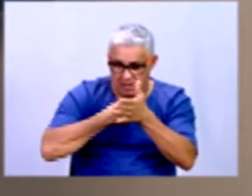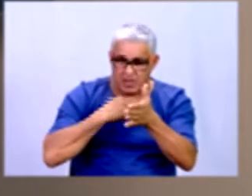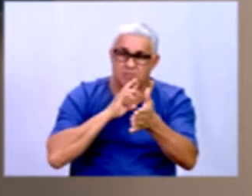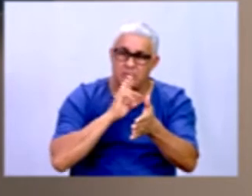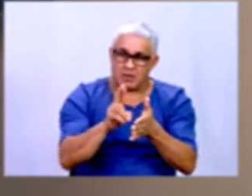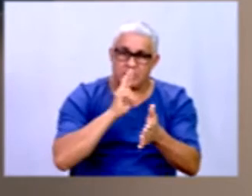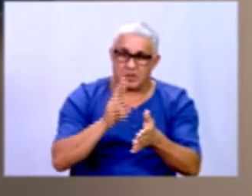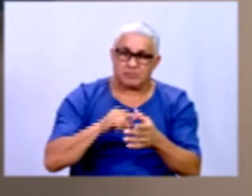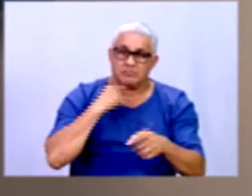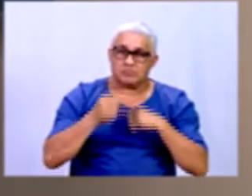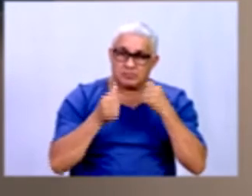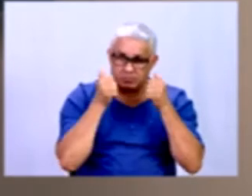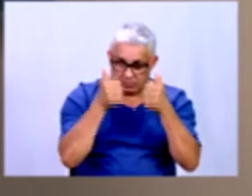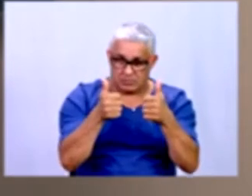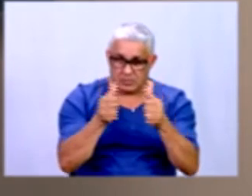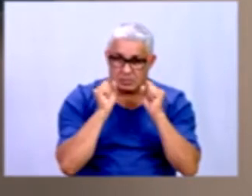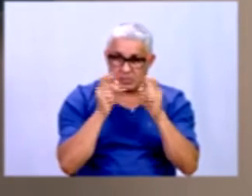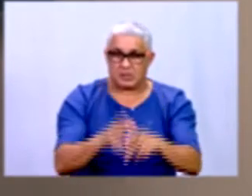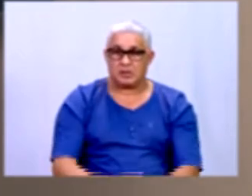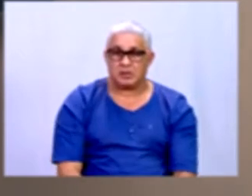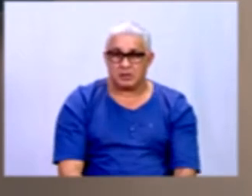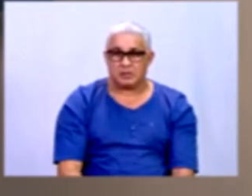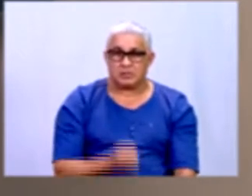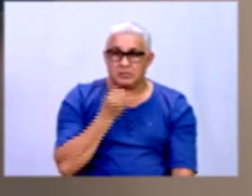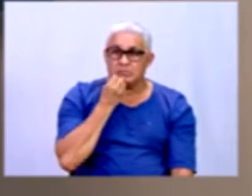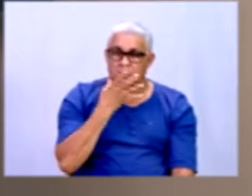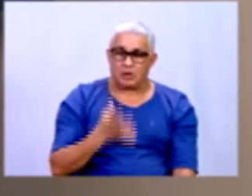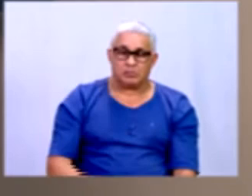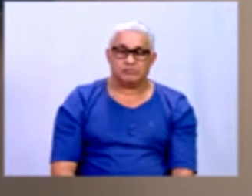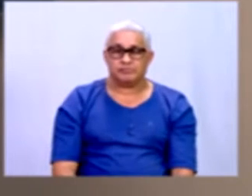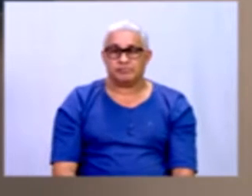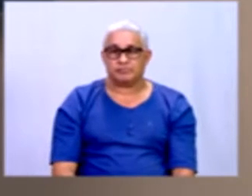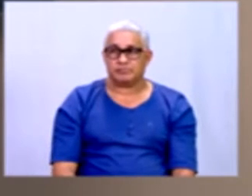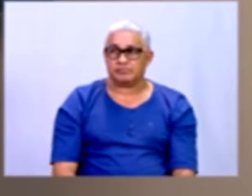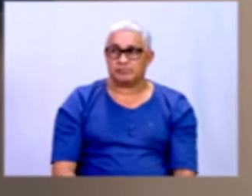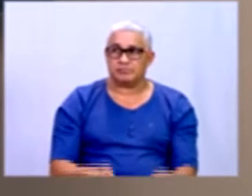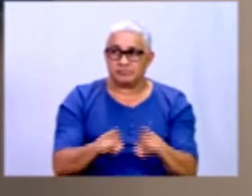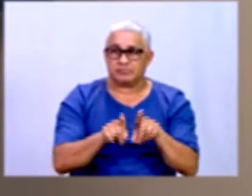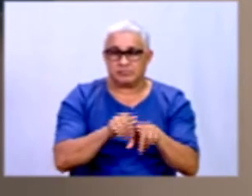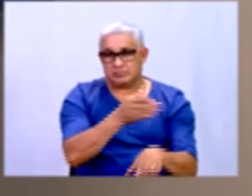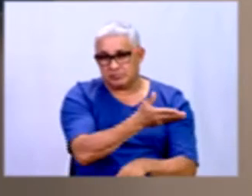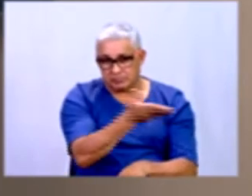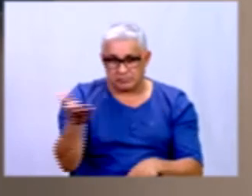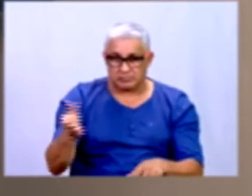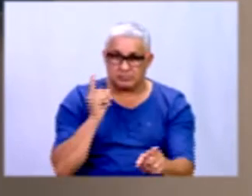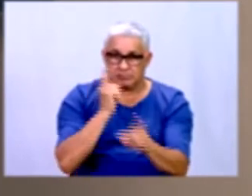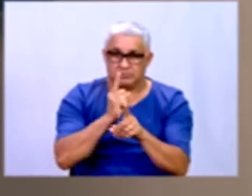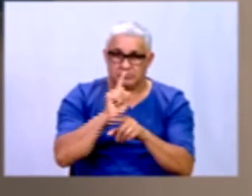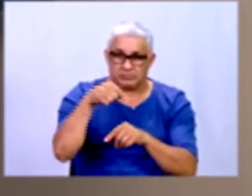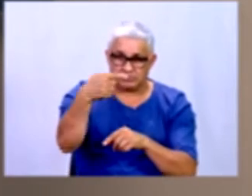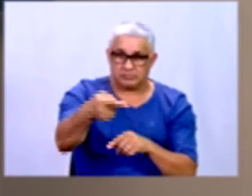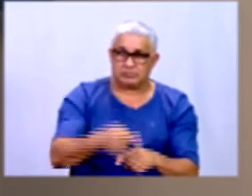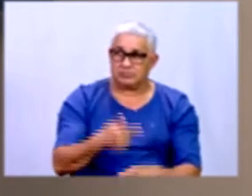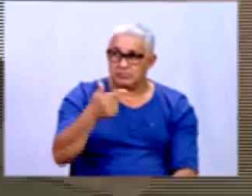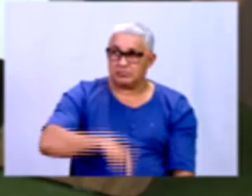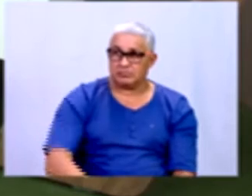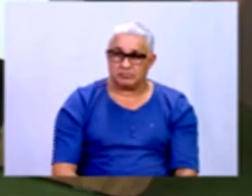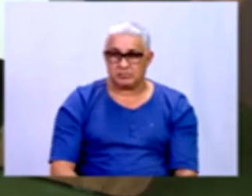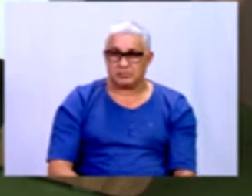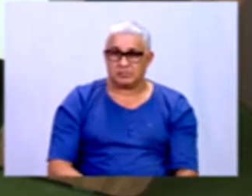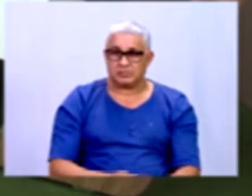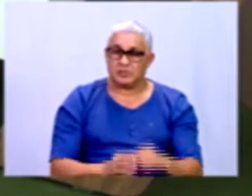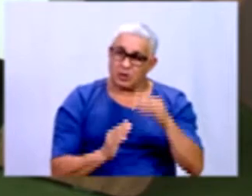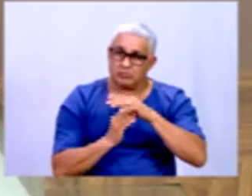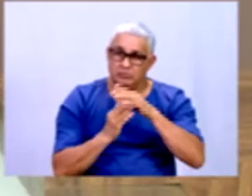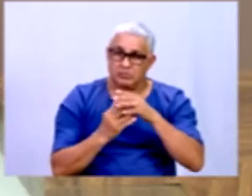de vocês uma boa resolução aí para vocês e a gente se encontra daqui a pouco novamente após o intervalo